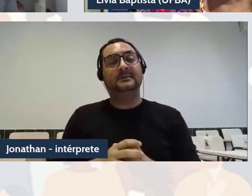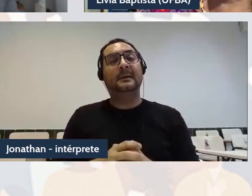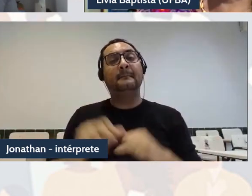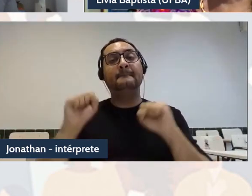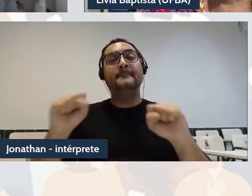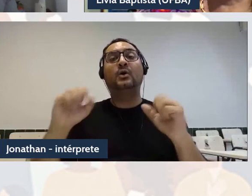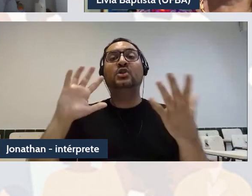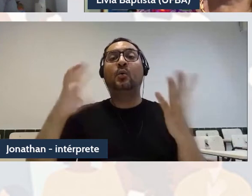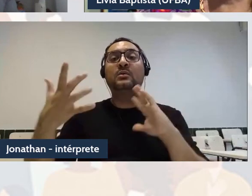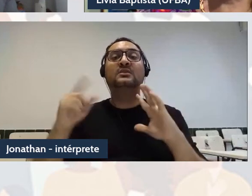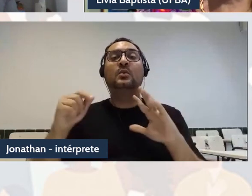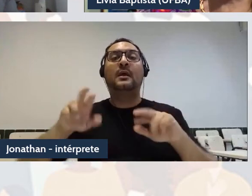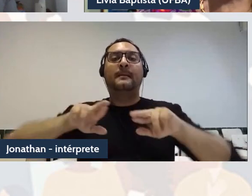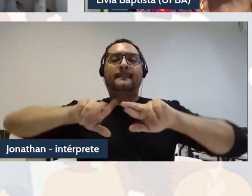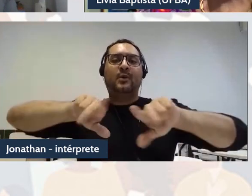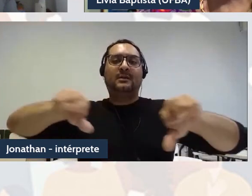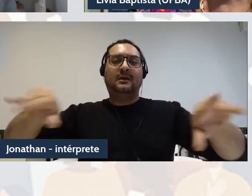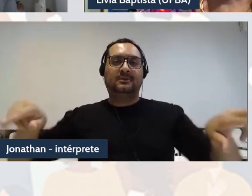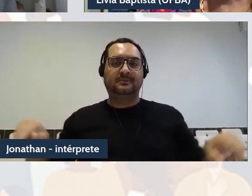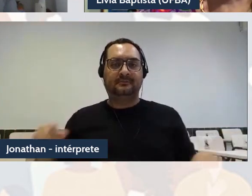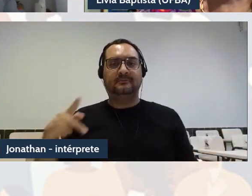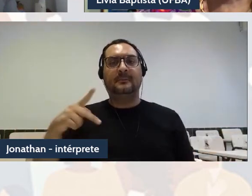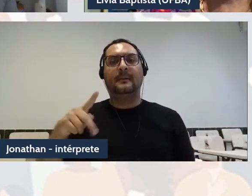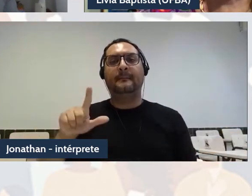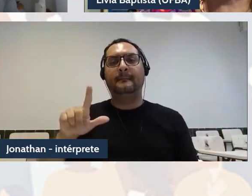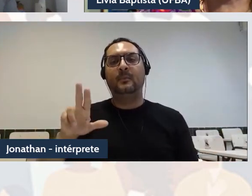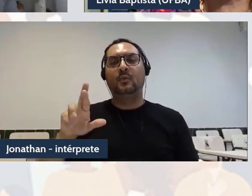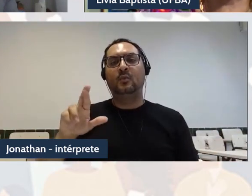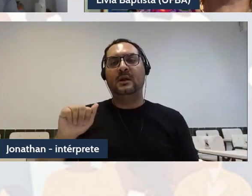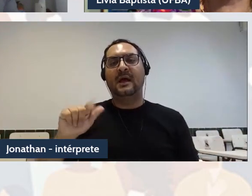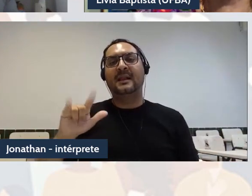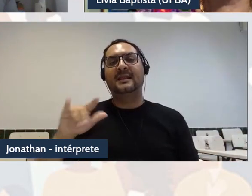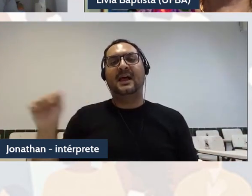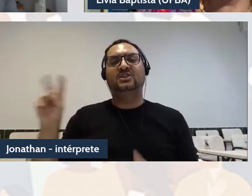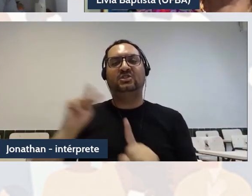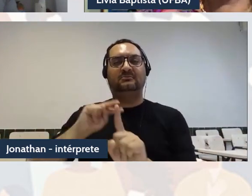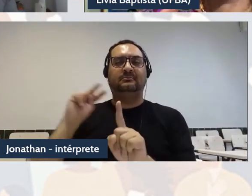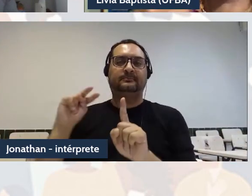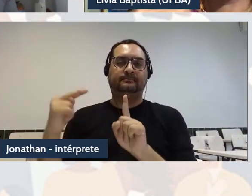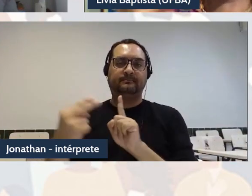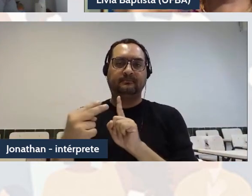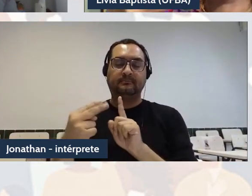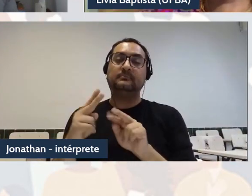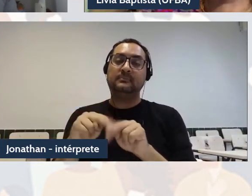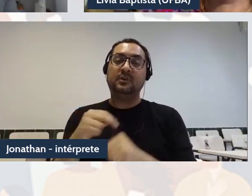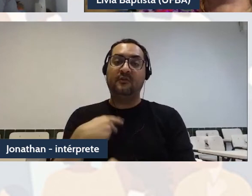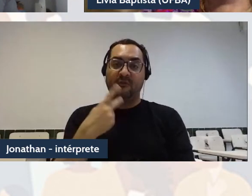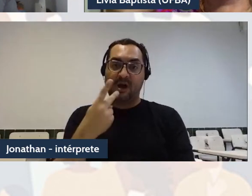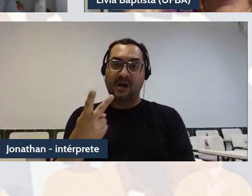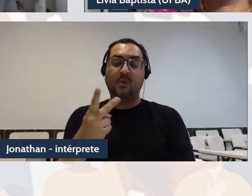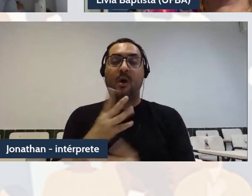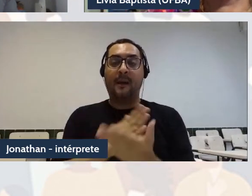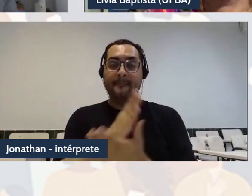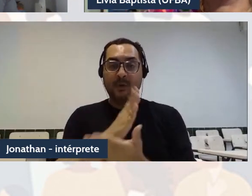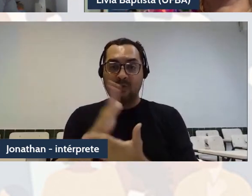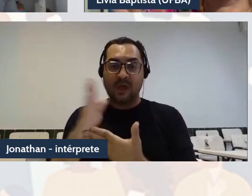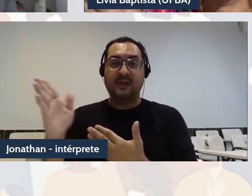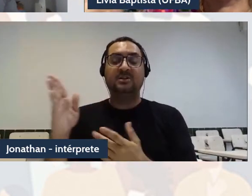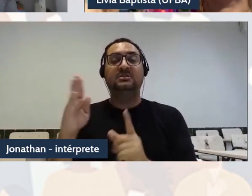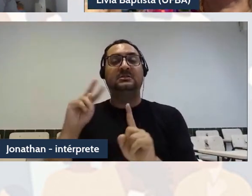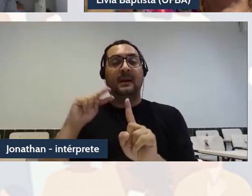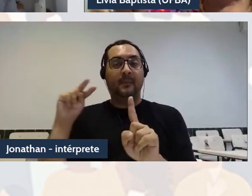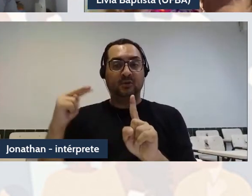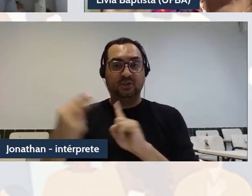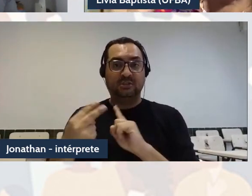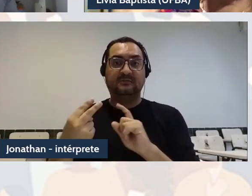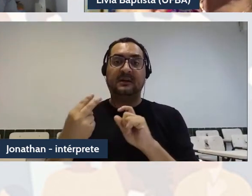a pluralidade, a pluriversalidade de perspectivas, por isso que eu digo abordagens e perspectivas decoloniais, esse